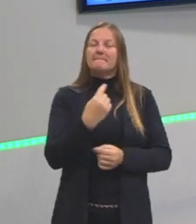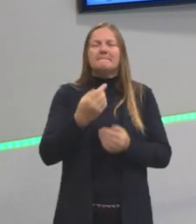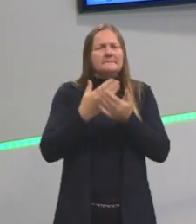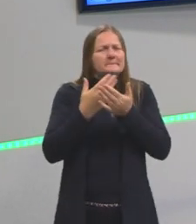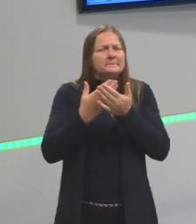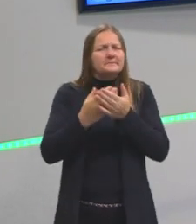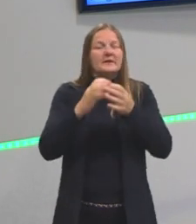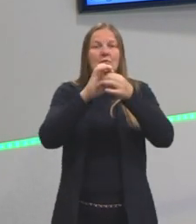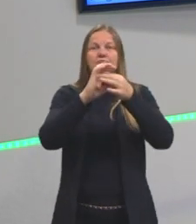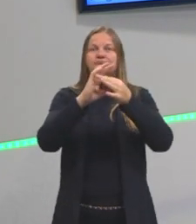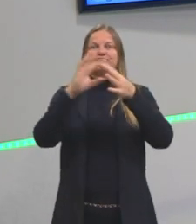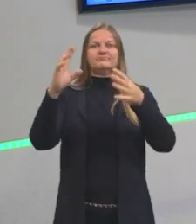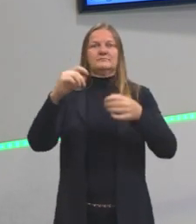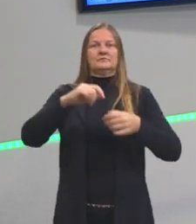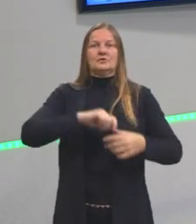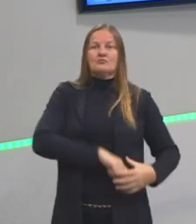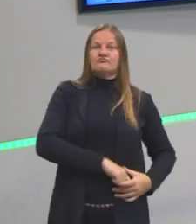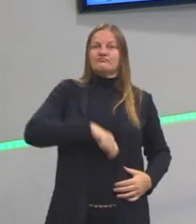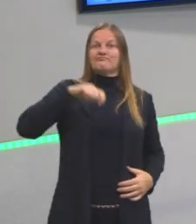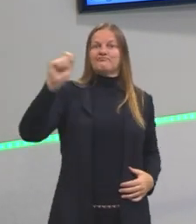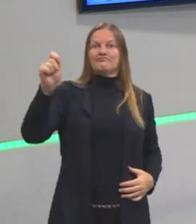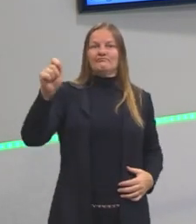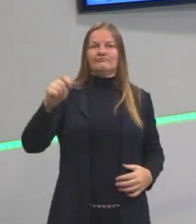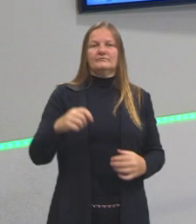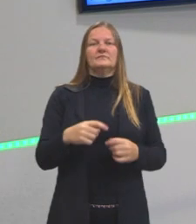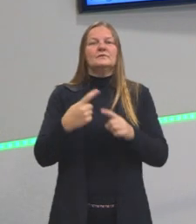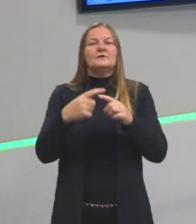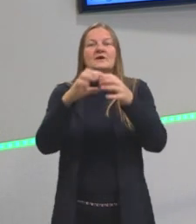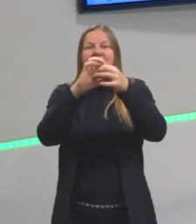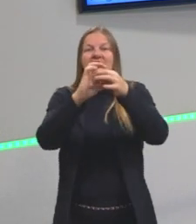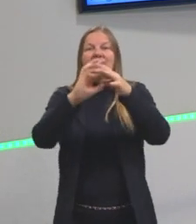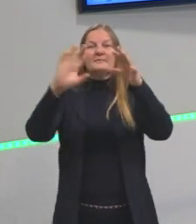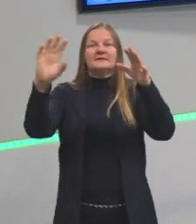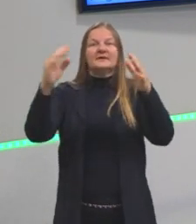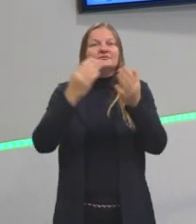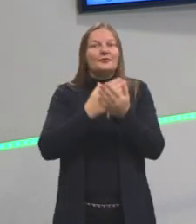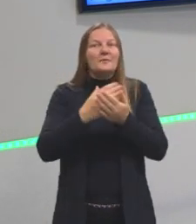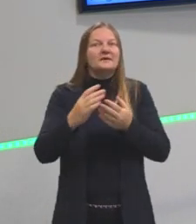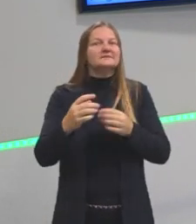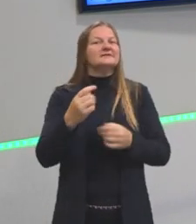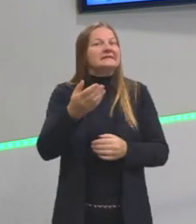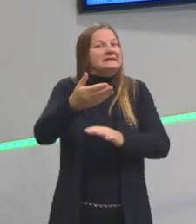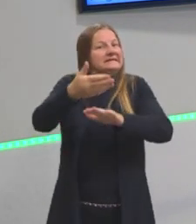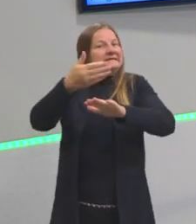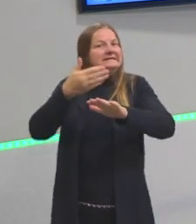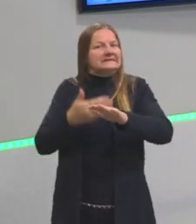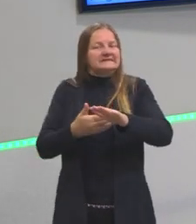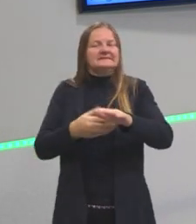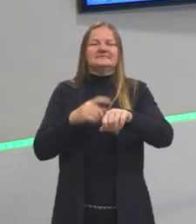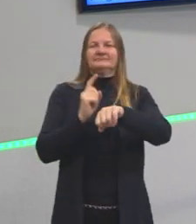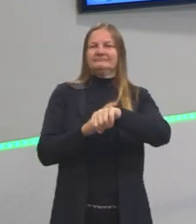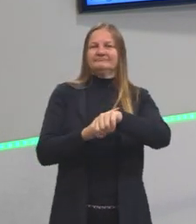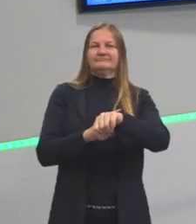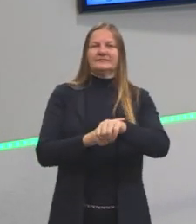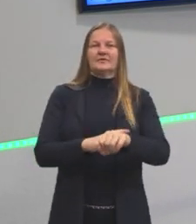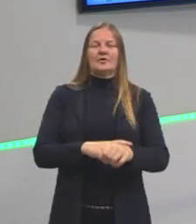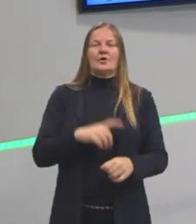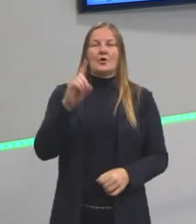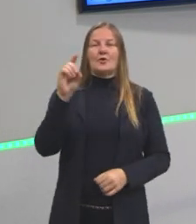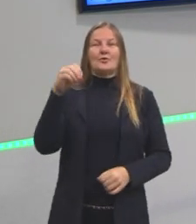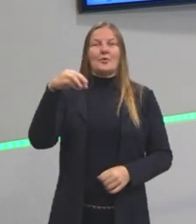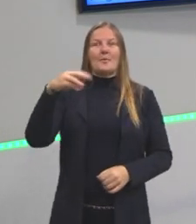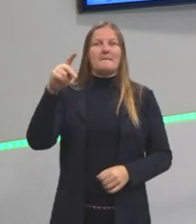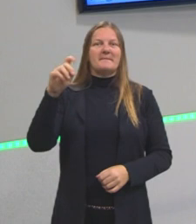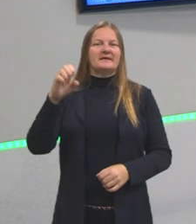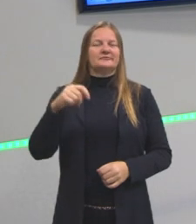de independência. Então, é importante que essa questão de liberdade já começou a aguçar antes, não é uma coisa que Dom Pedro acordou um